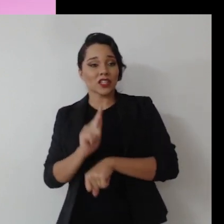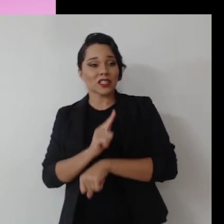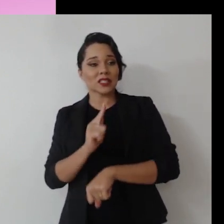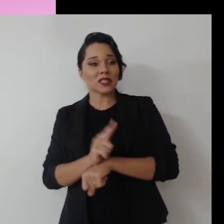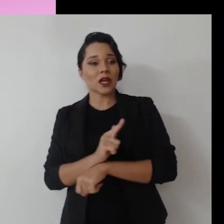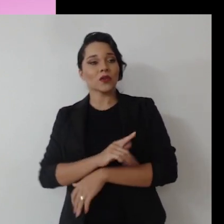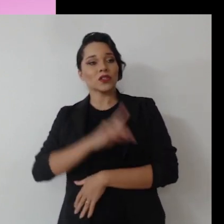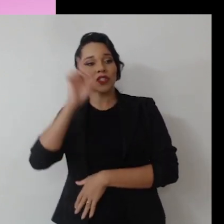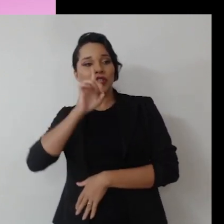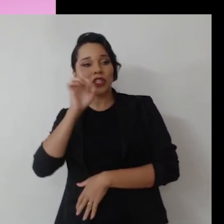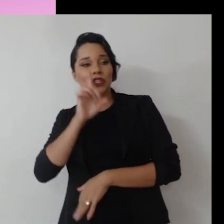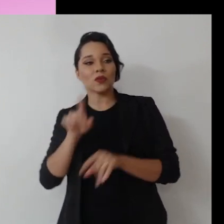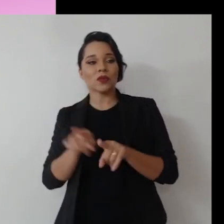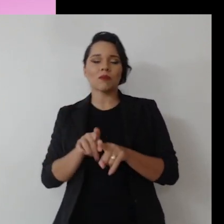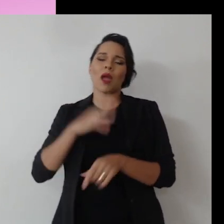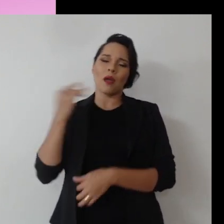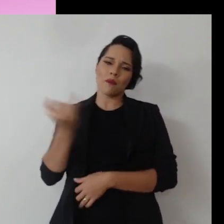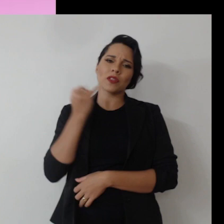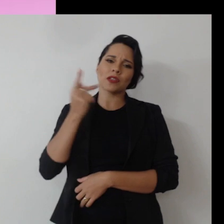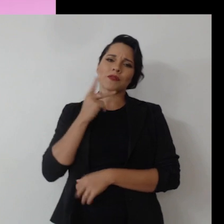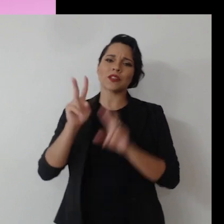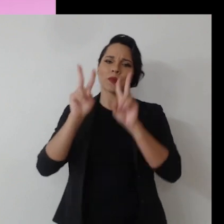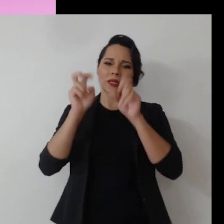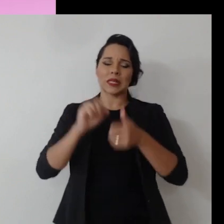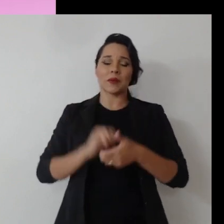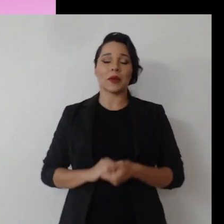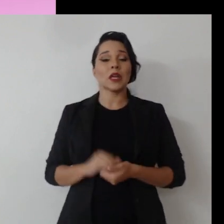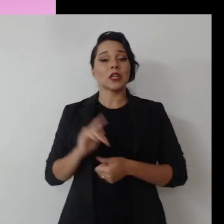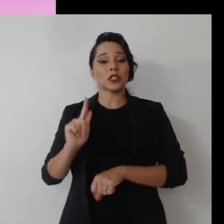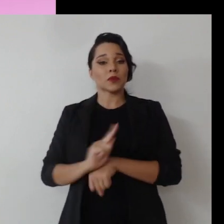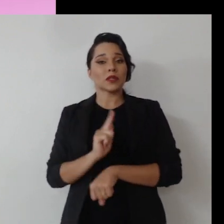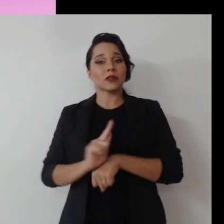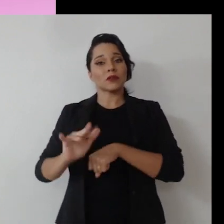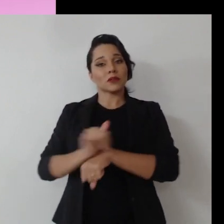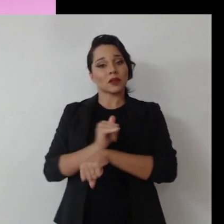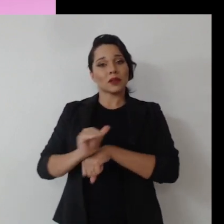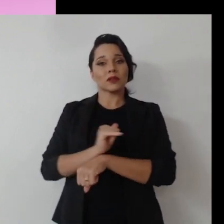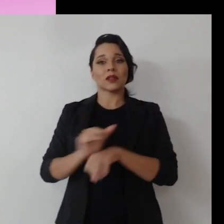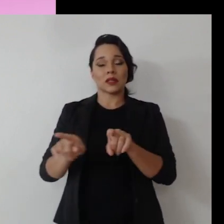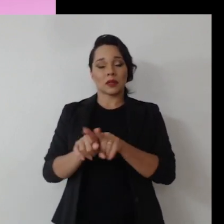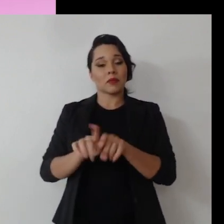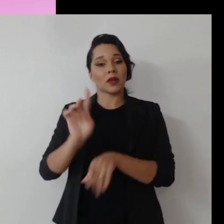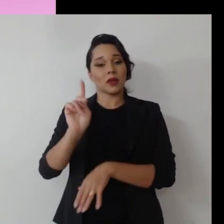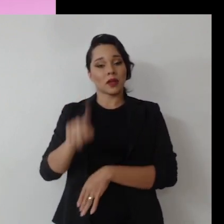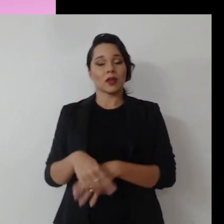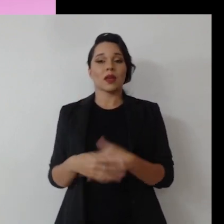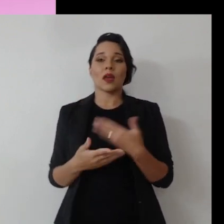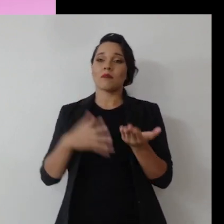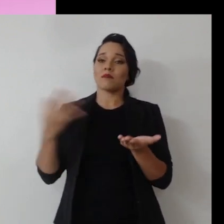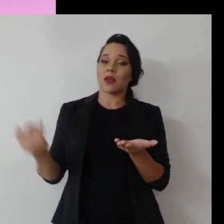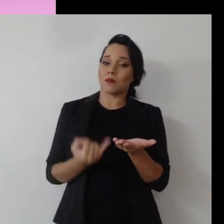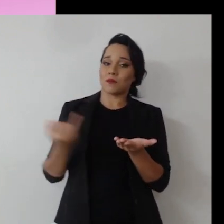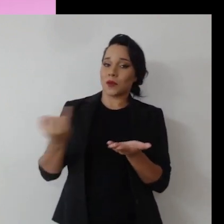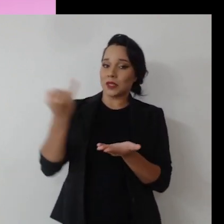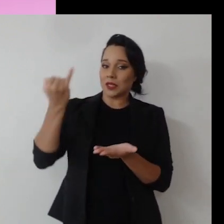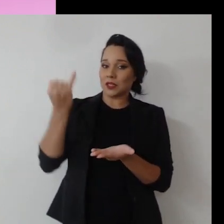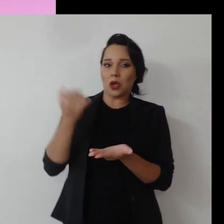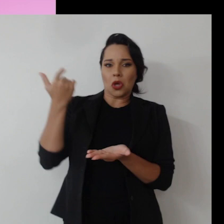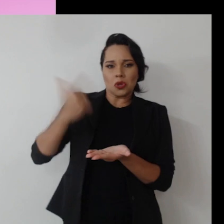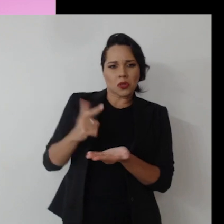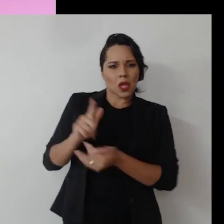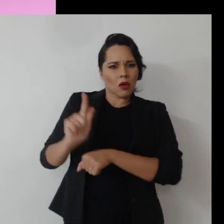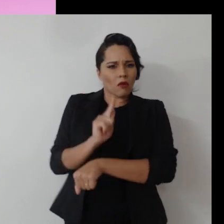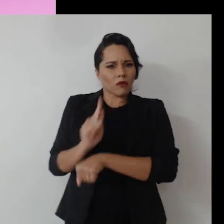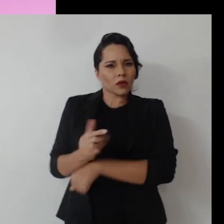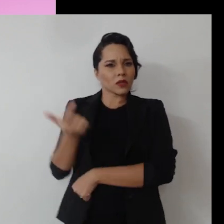riscos rapidamente. É importante surfar nesses temas de governança e gestão estratégica também, que é muito importante. Não